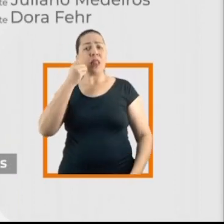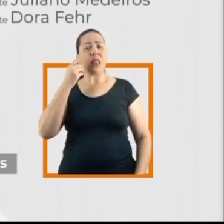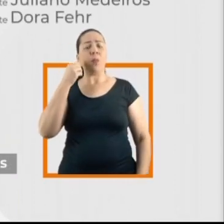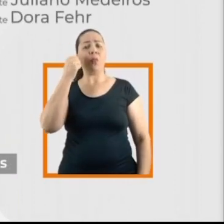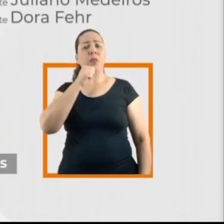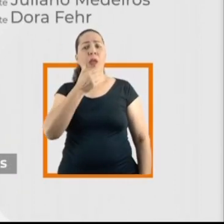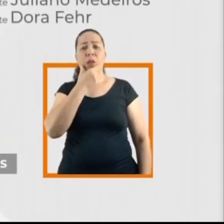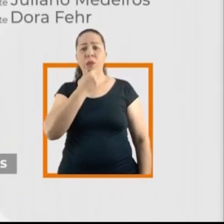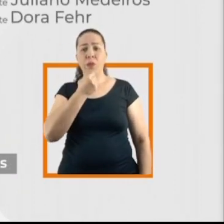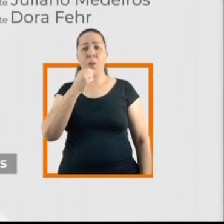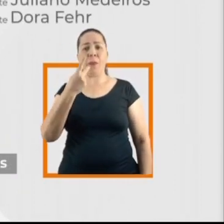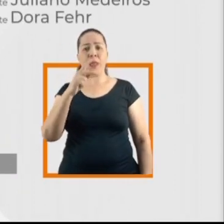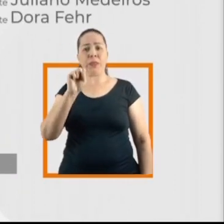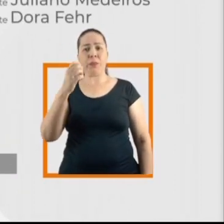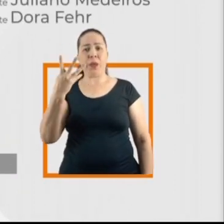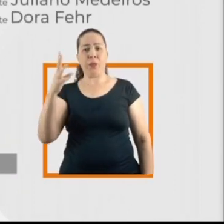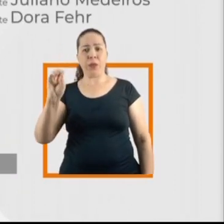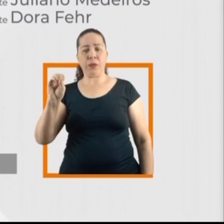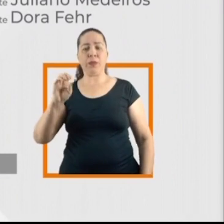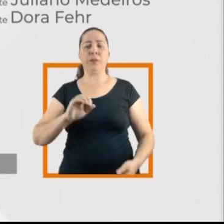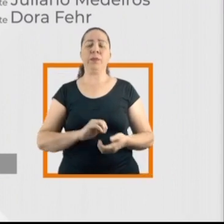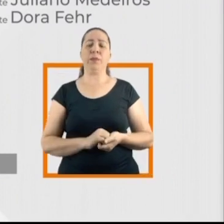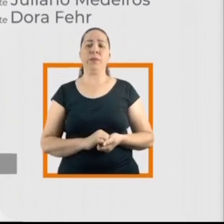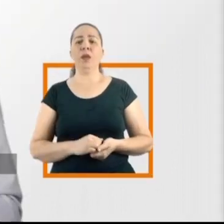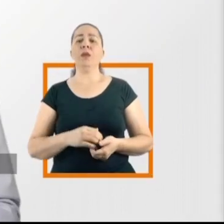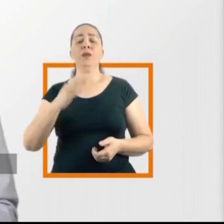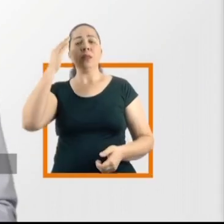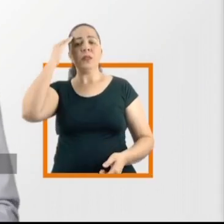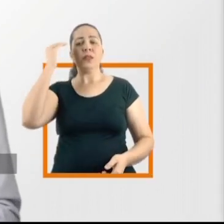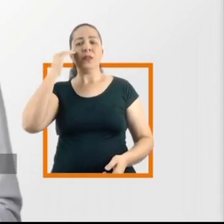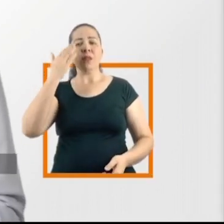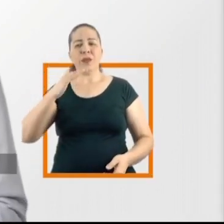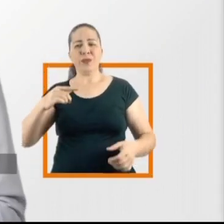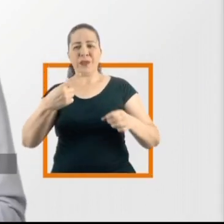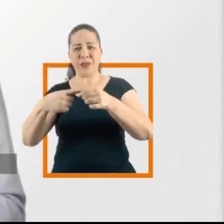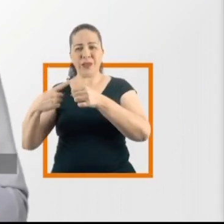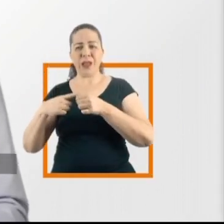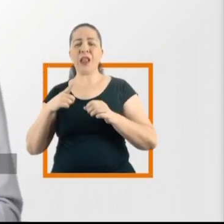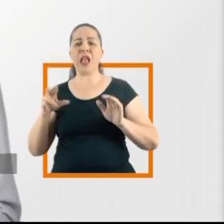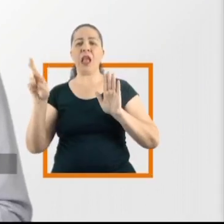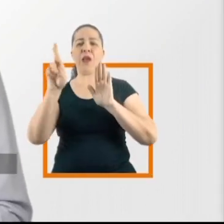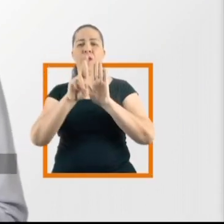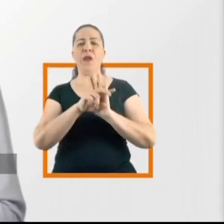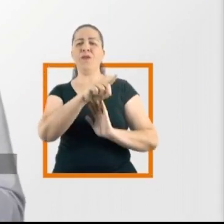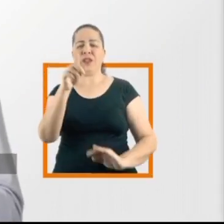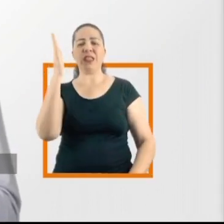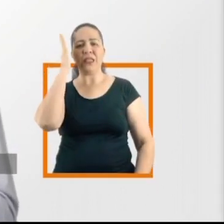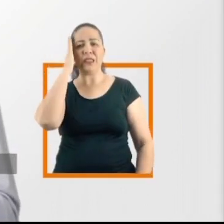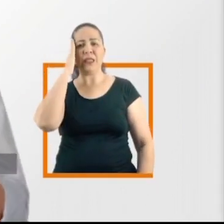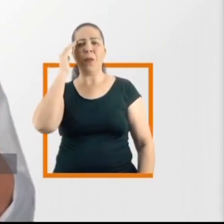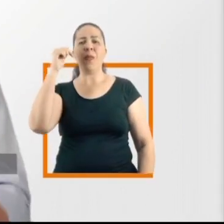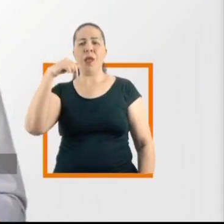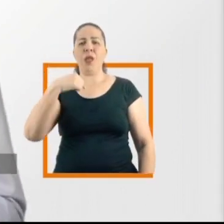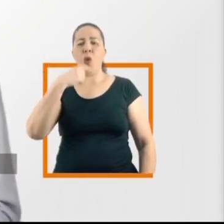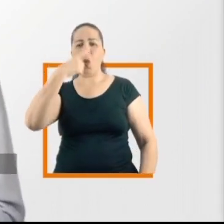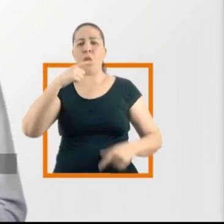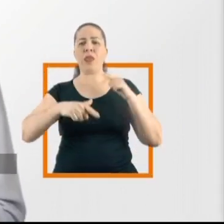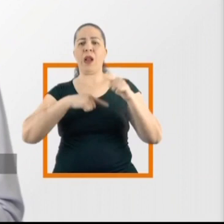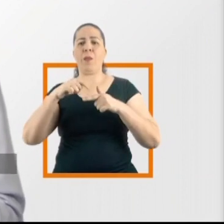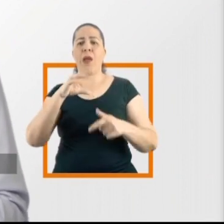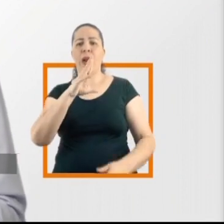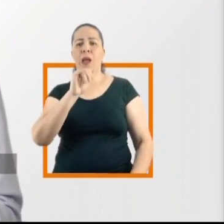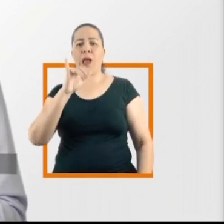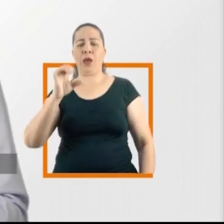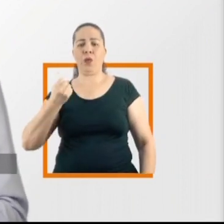deputadas e os deputados estaduais do PSB 40. A Baixada Santista e o Vale do Ribeira têm representante. E você sabe, aqui tem